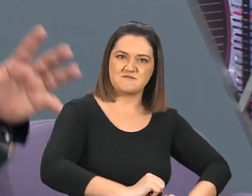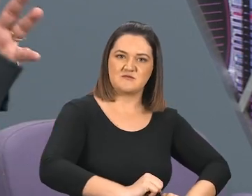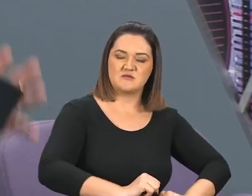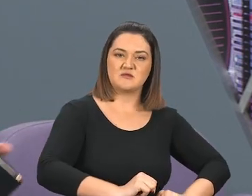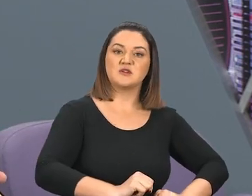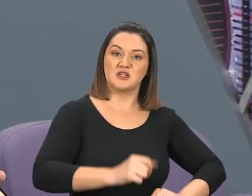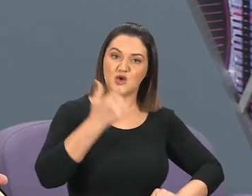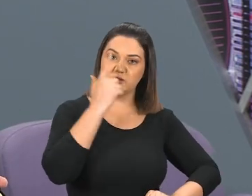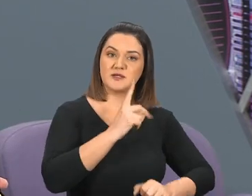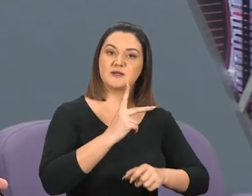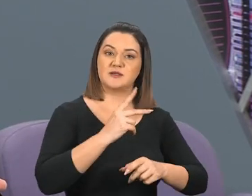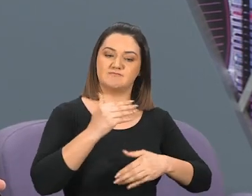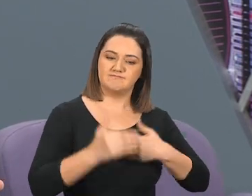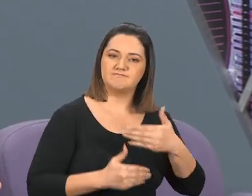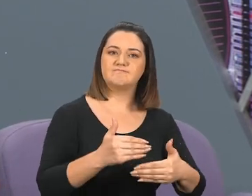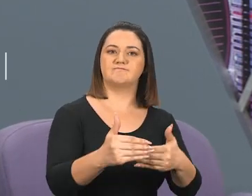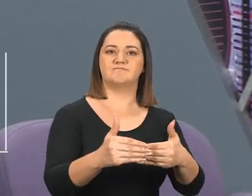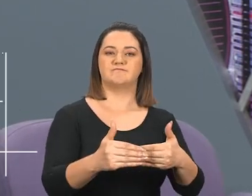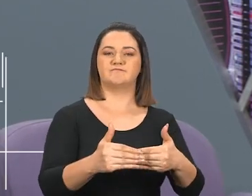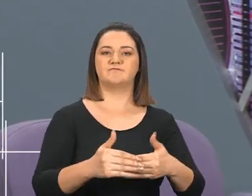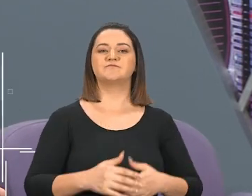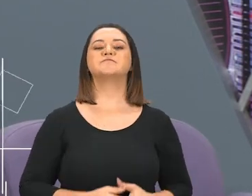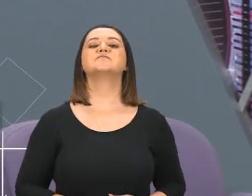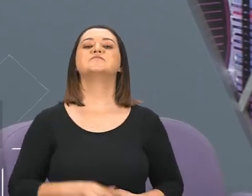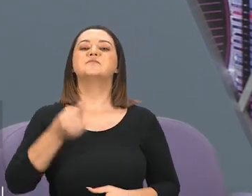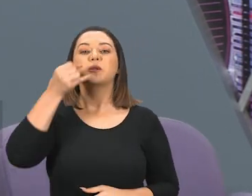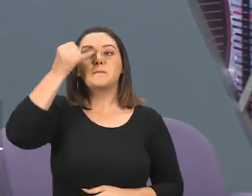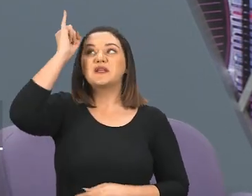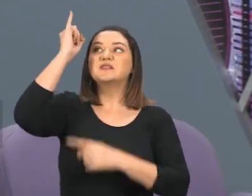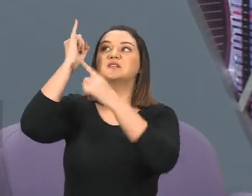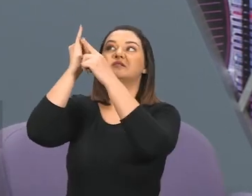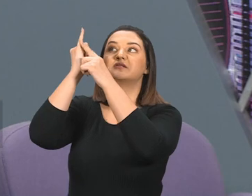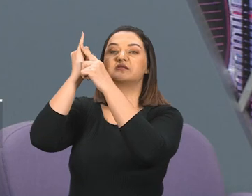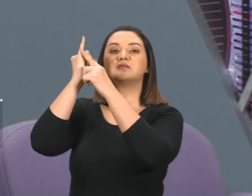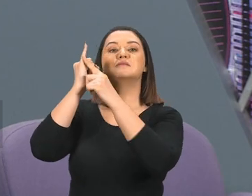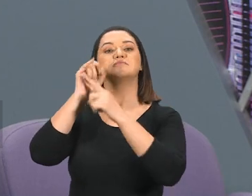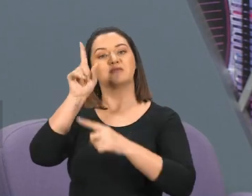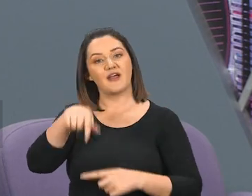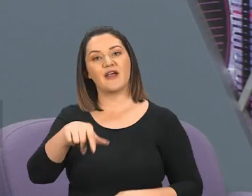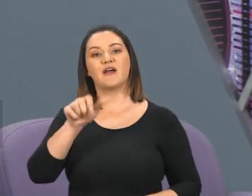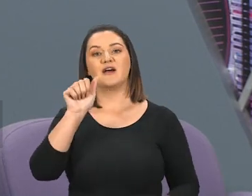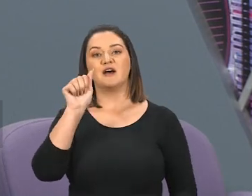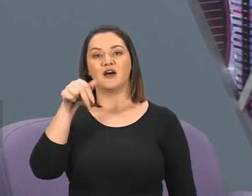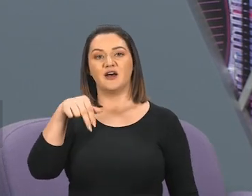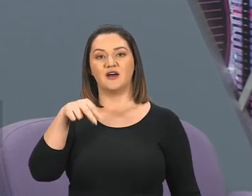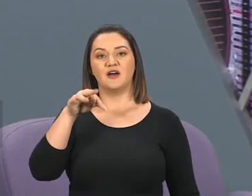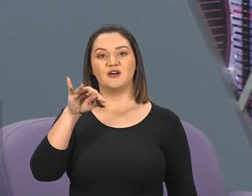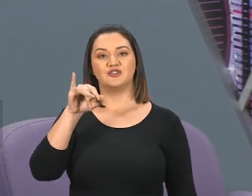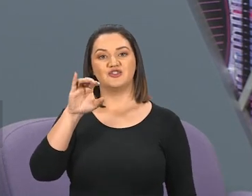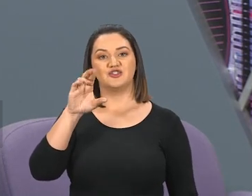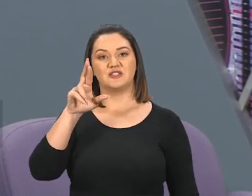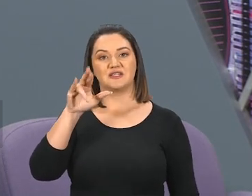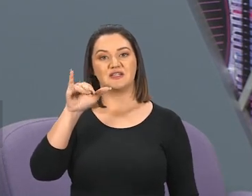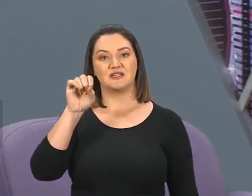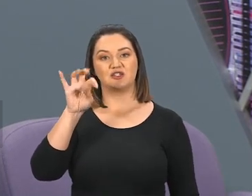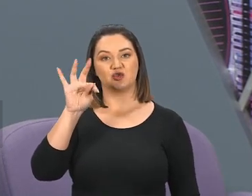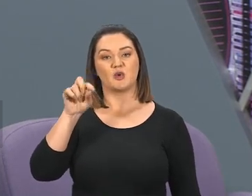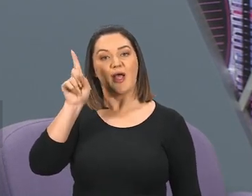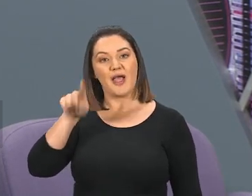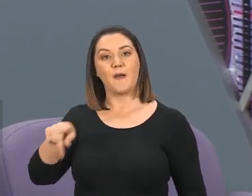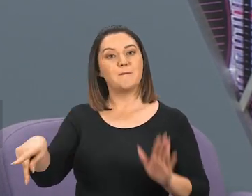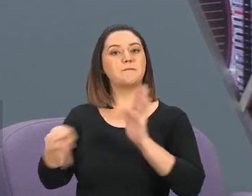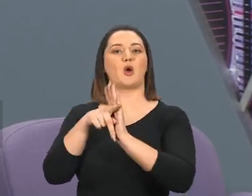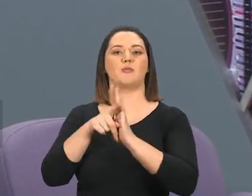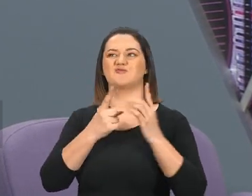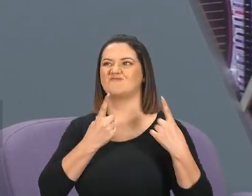E prosperaria, Resumindo, Esse chifre pequeno, É o anticristo, Esse chifre pequeno aqui, É o